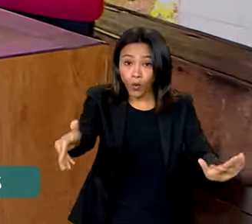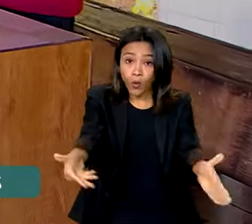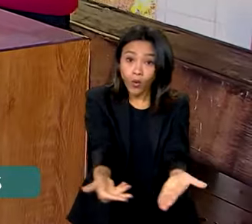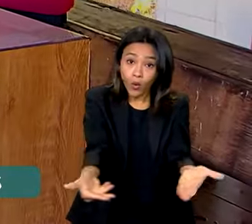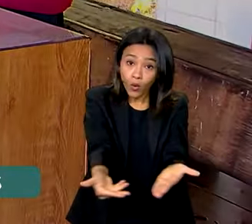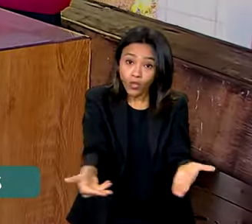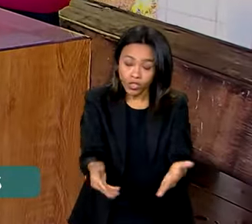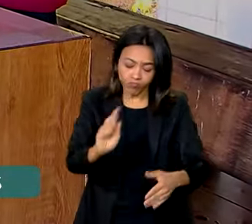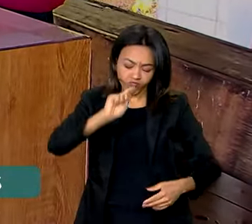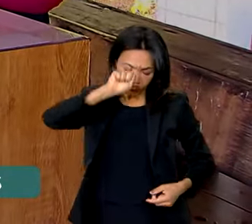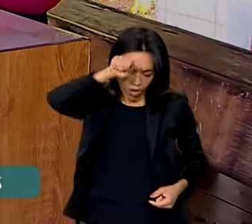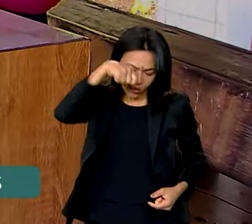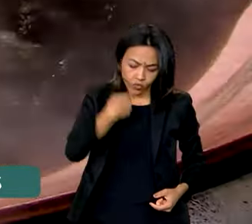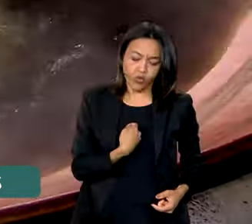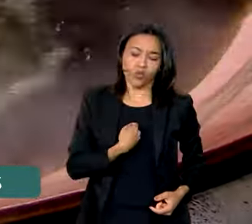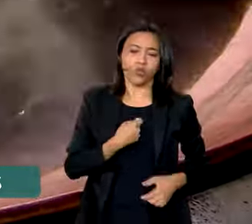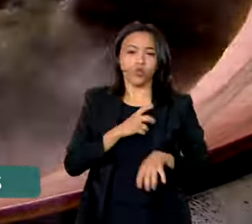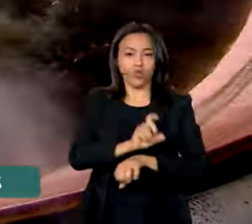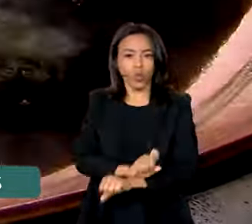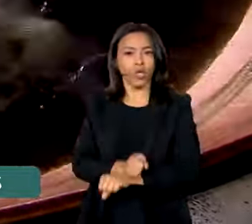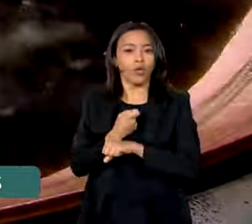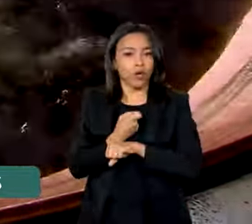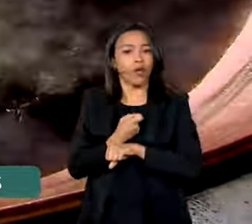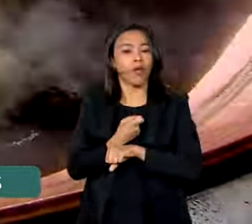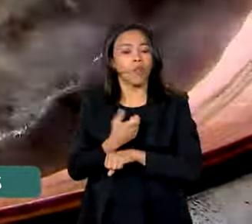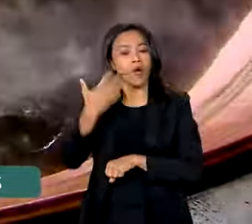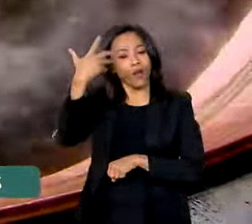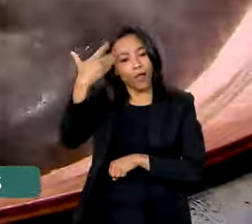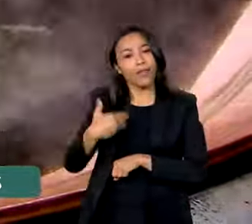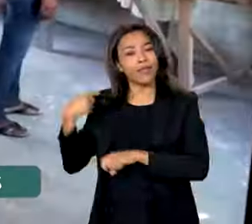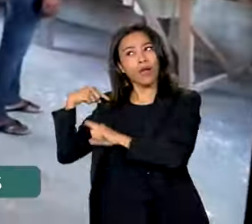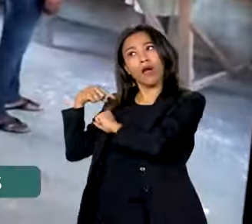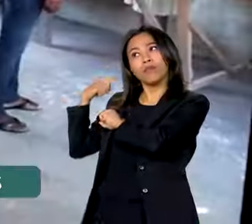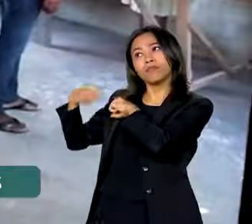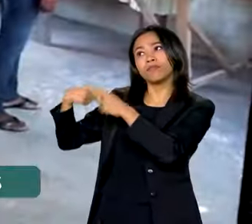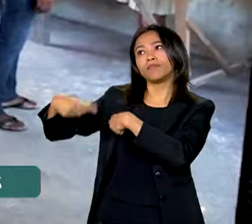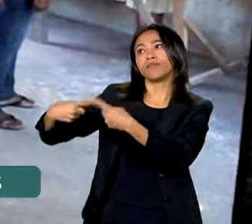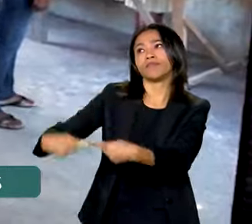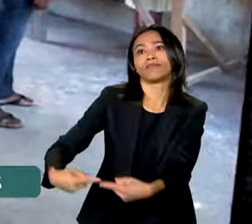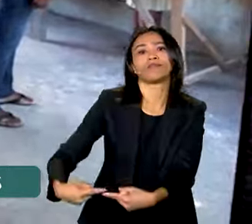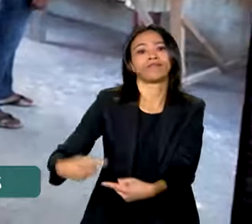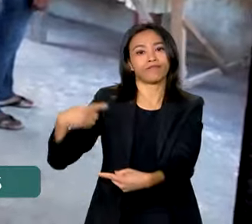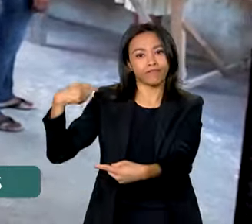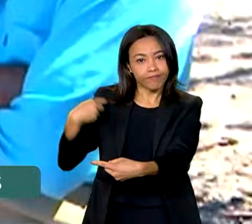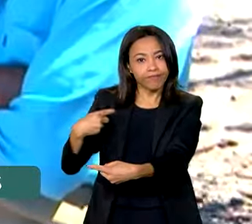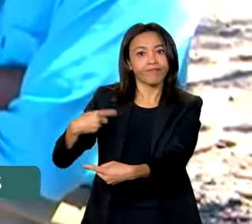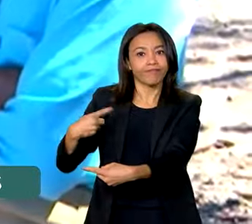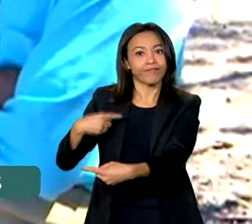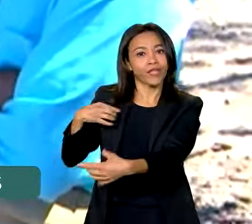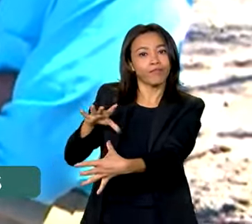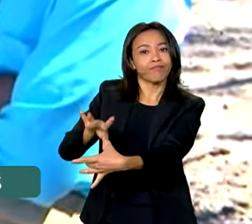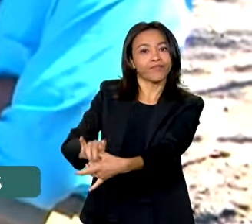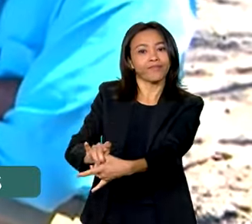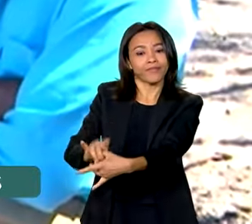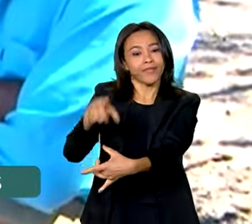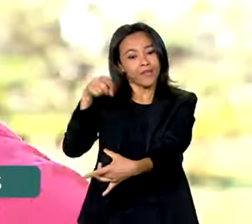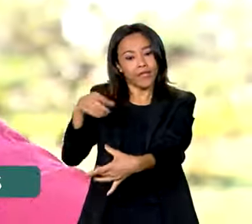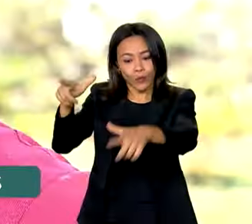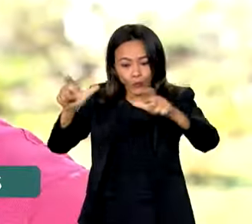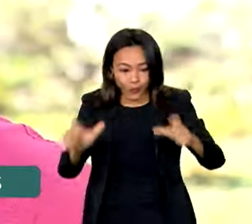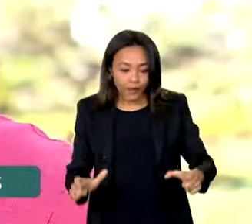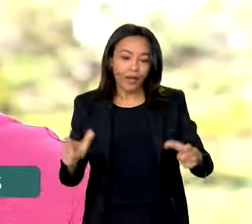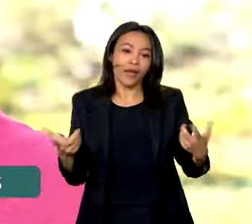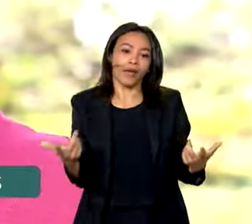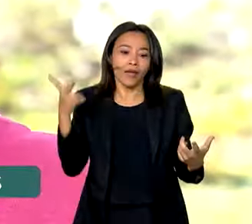quem se autodetermina quilombola tem laços históricos e ancestrais com a comunidade e com a região em que vive.